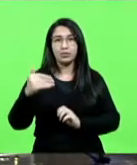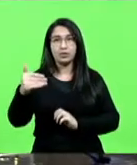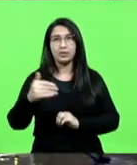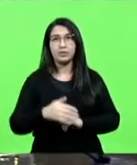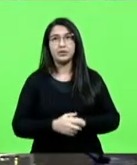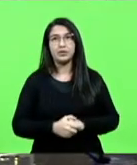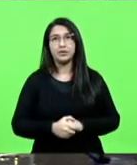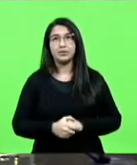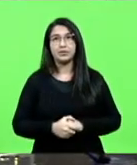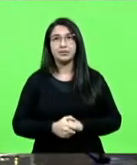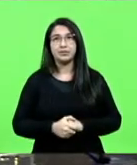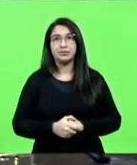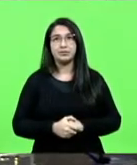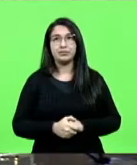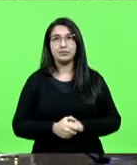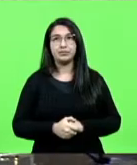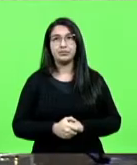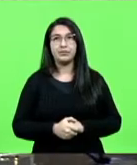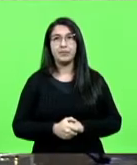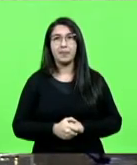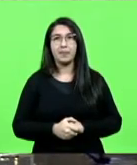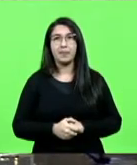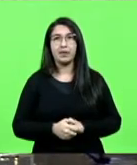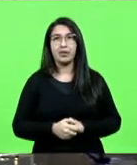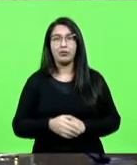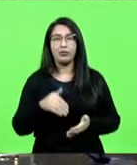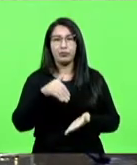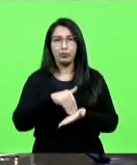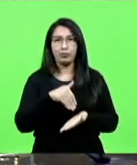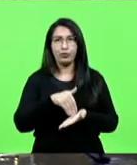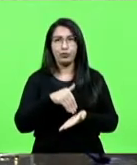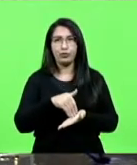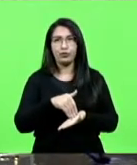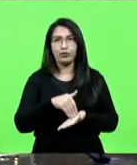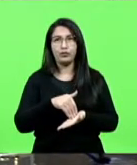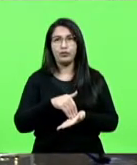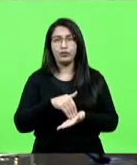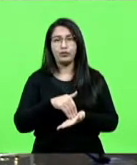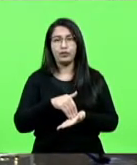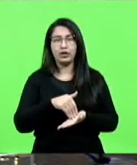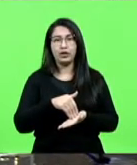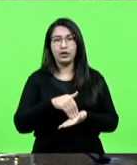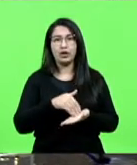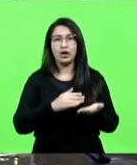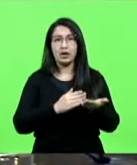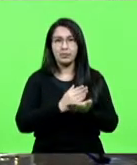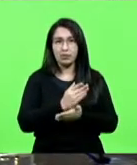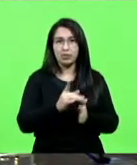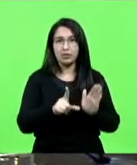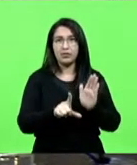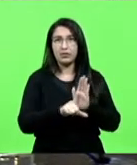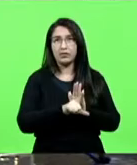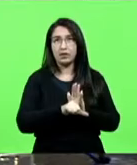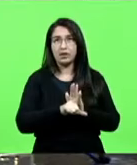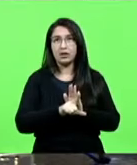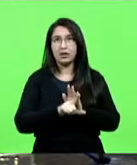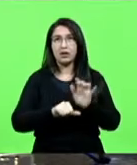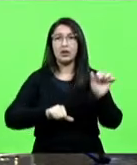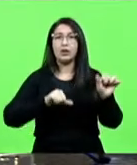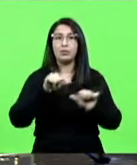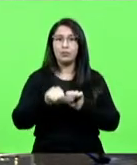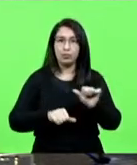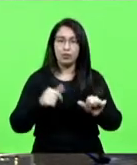É que, no final, se nós aprovarmos, virá lei, vão ter que alterar novamente